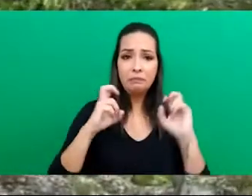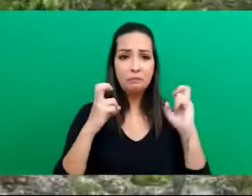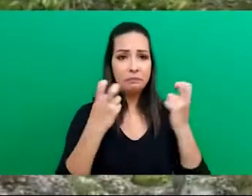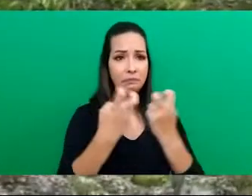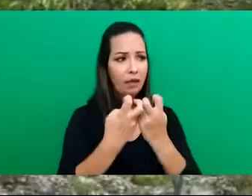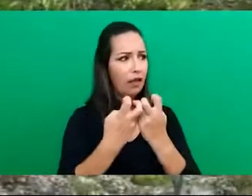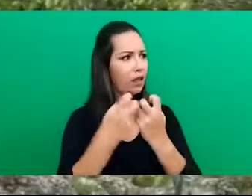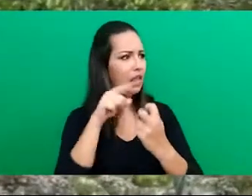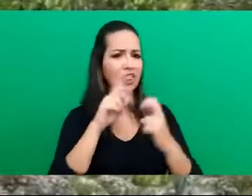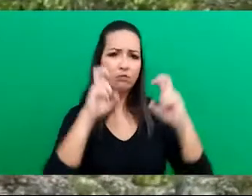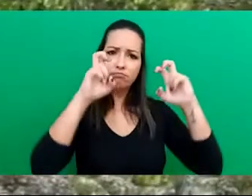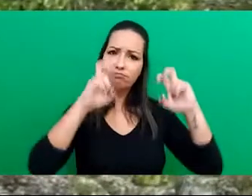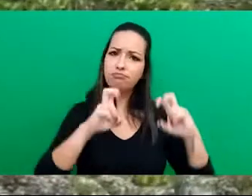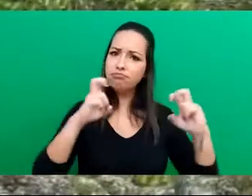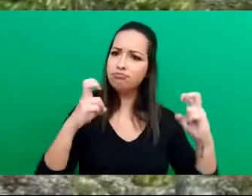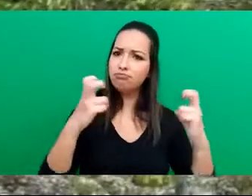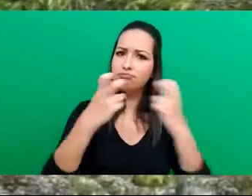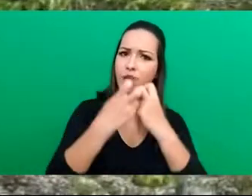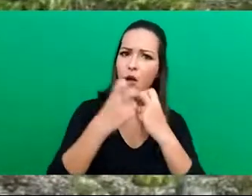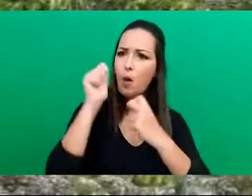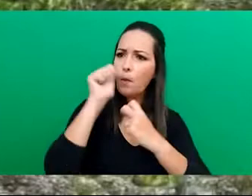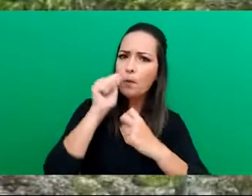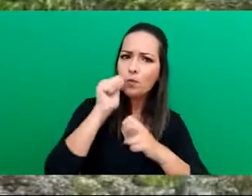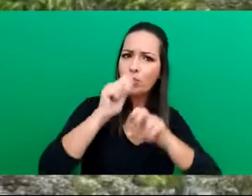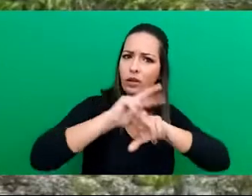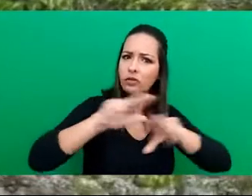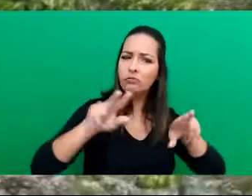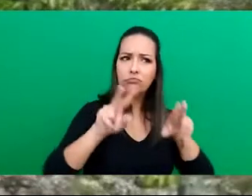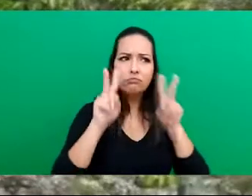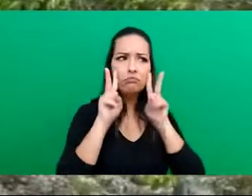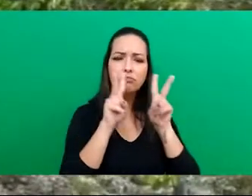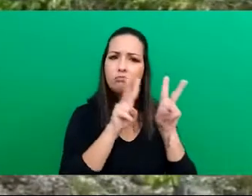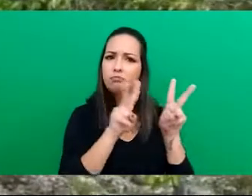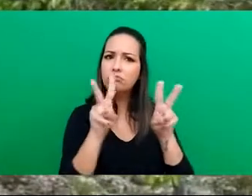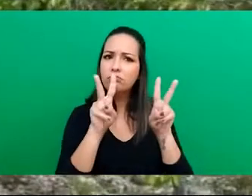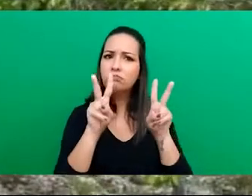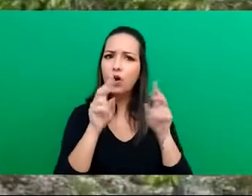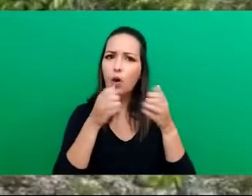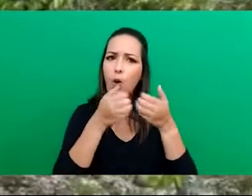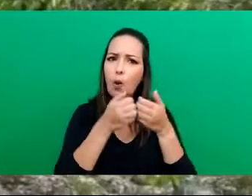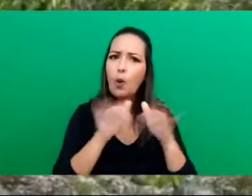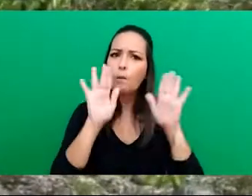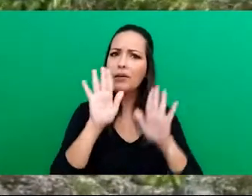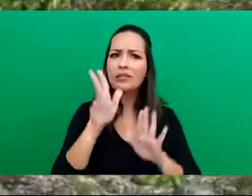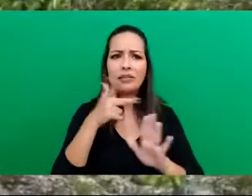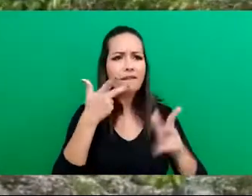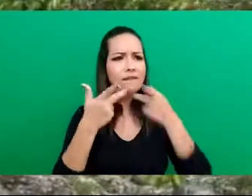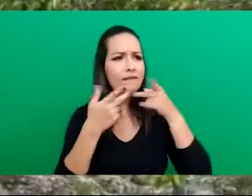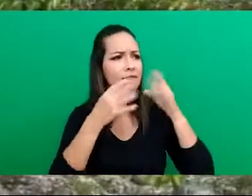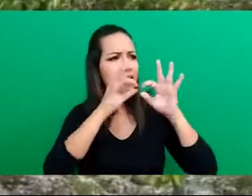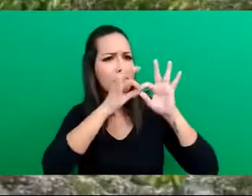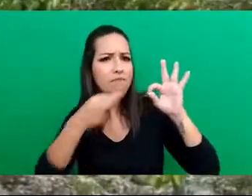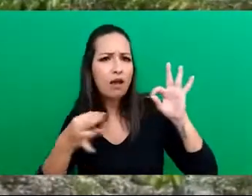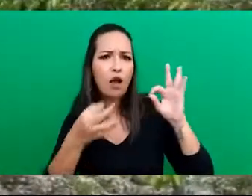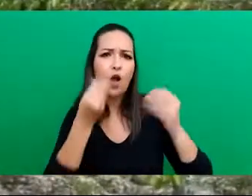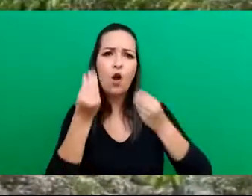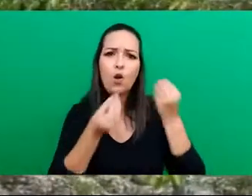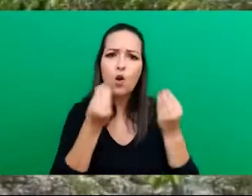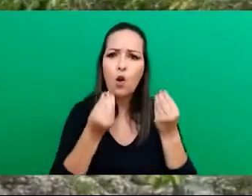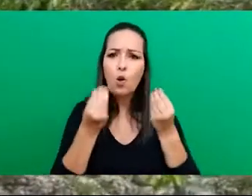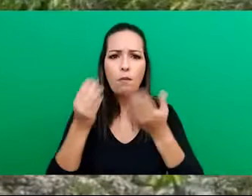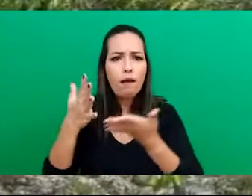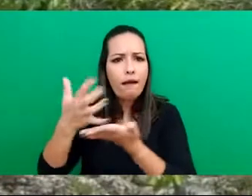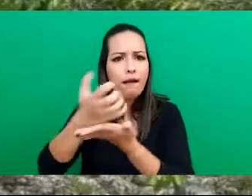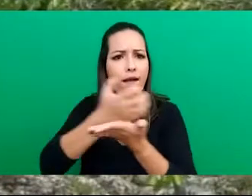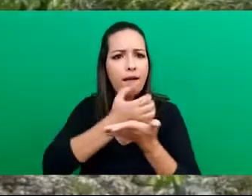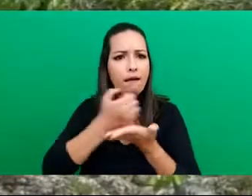naquele momento que eu sentei com aquelas mulheres que começaram a falar sobre ser catadora de